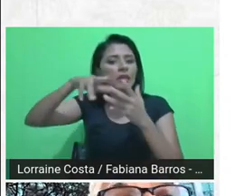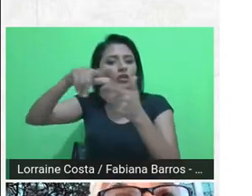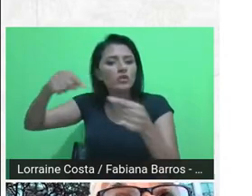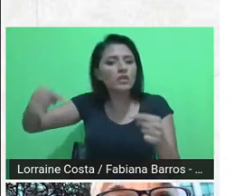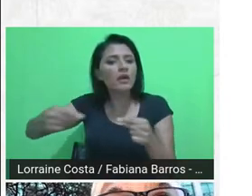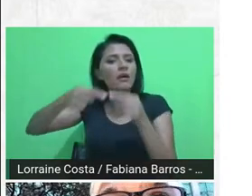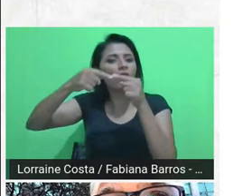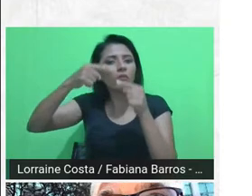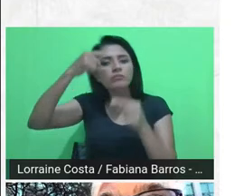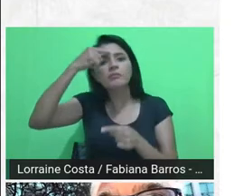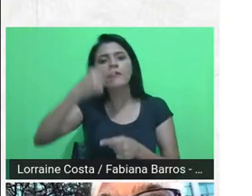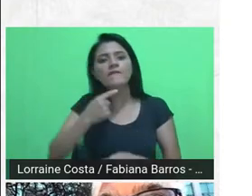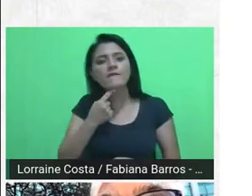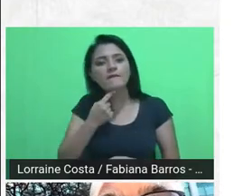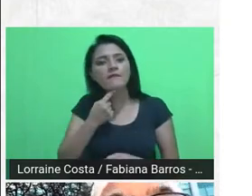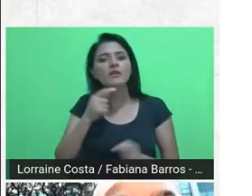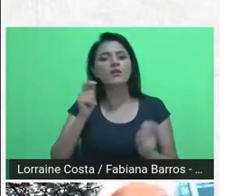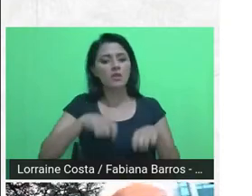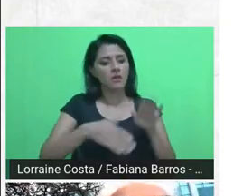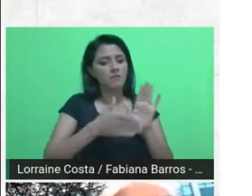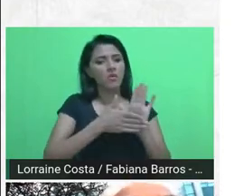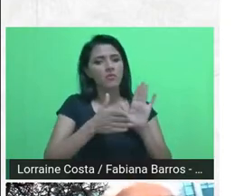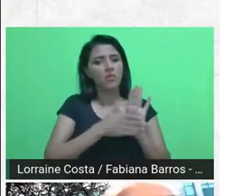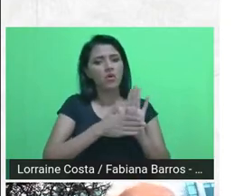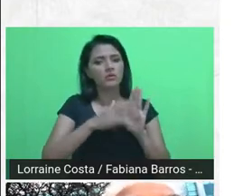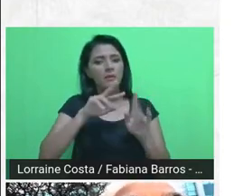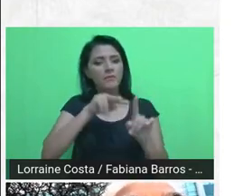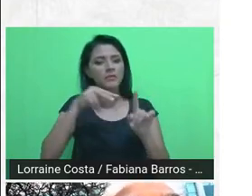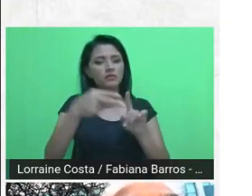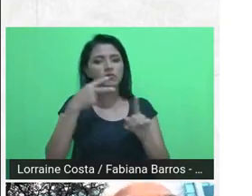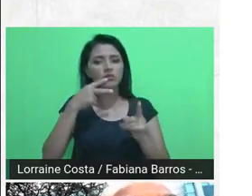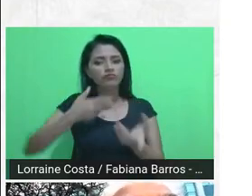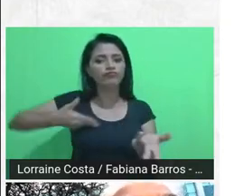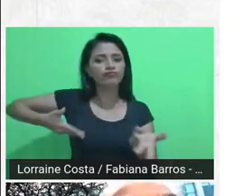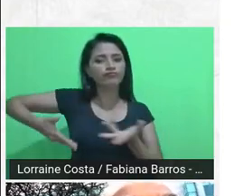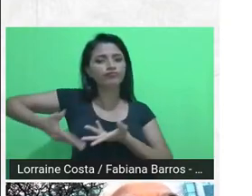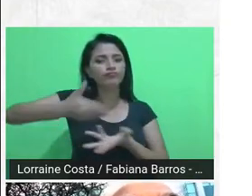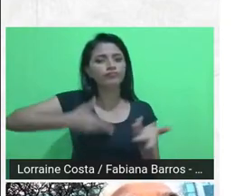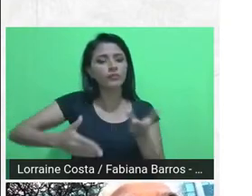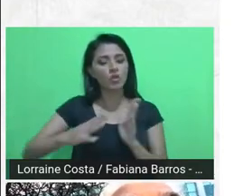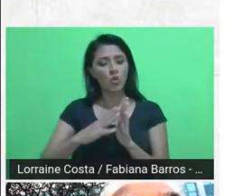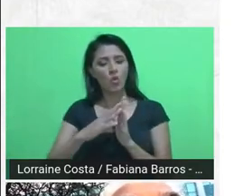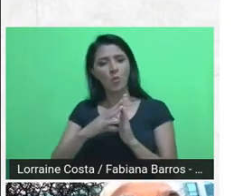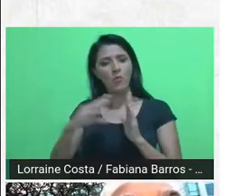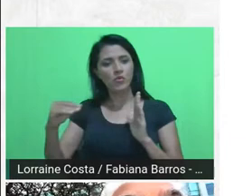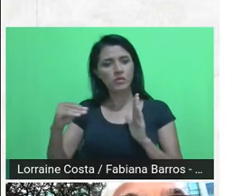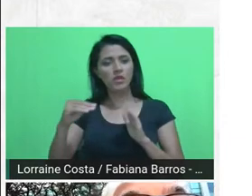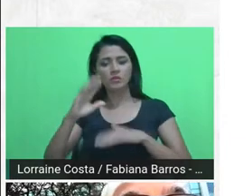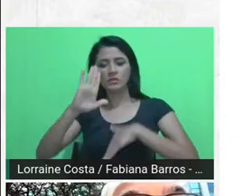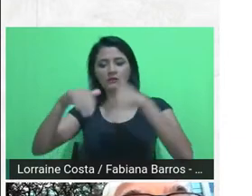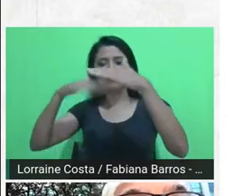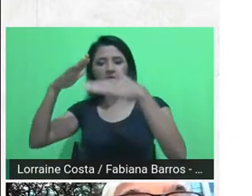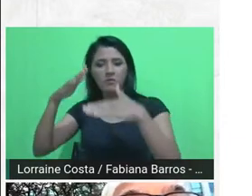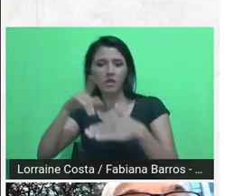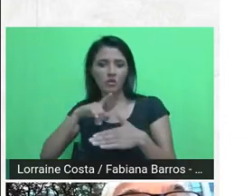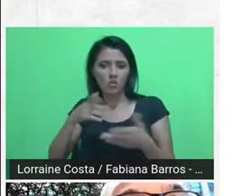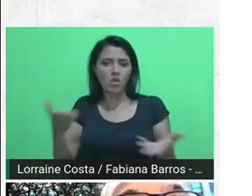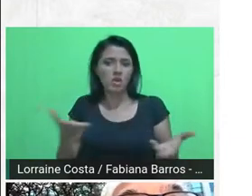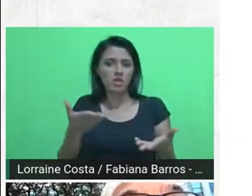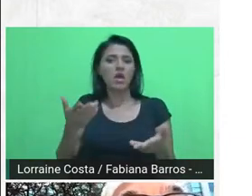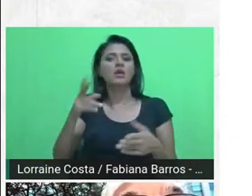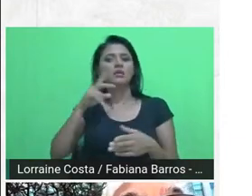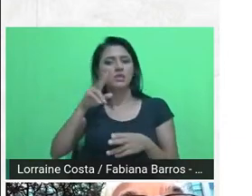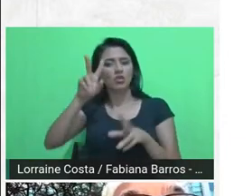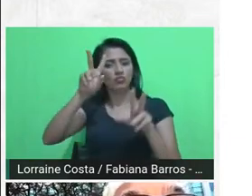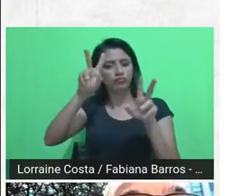proposta também uma perspectiva de engajamento no modelo de desenvolvimento que está sendo debatido pela